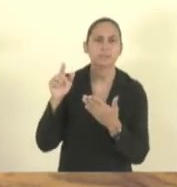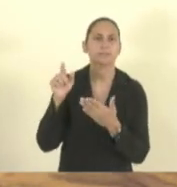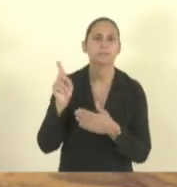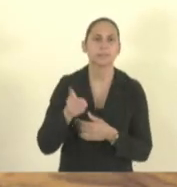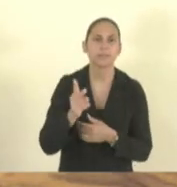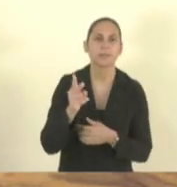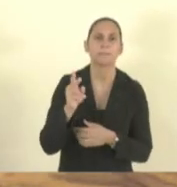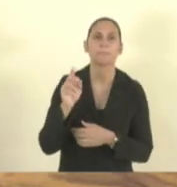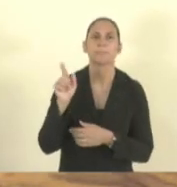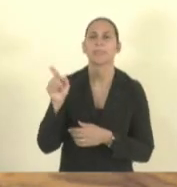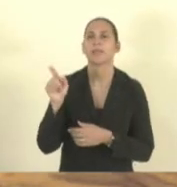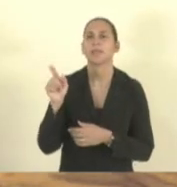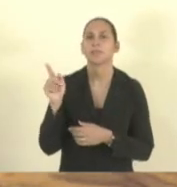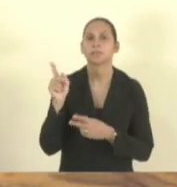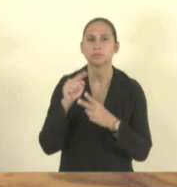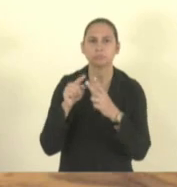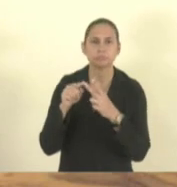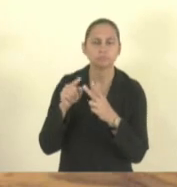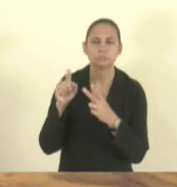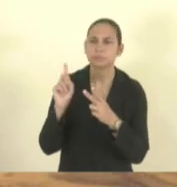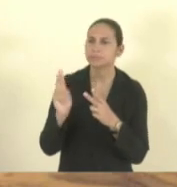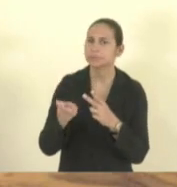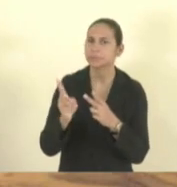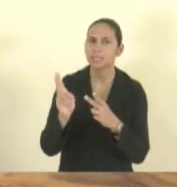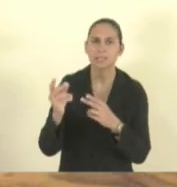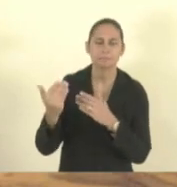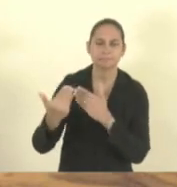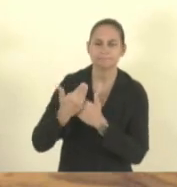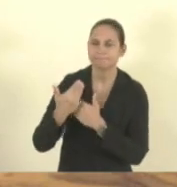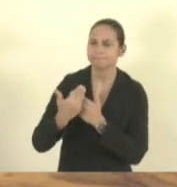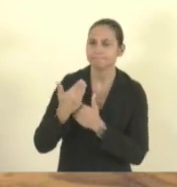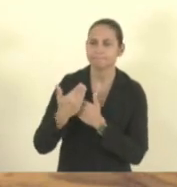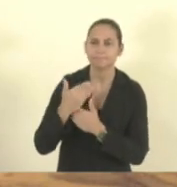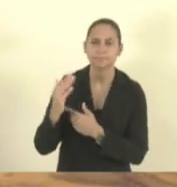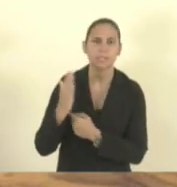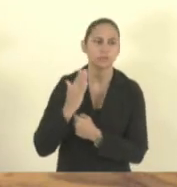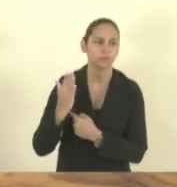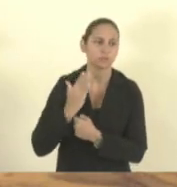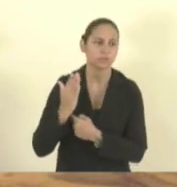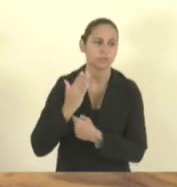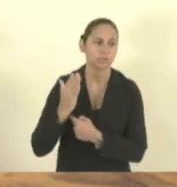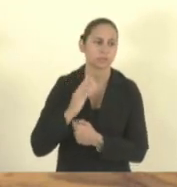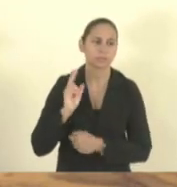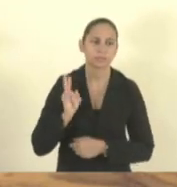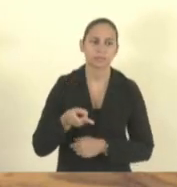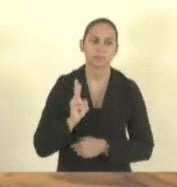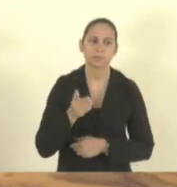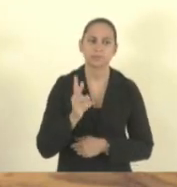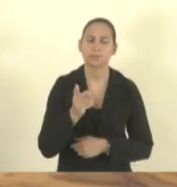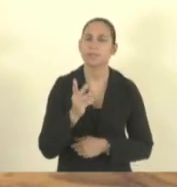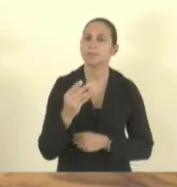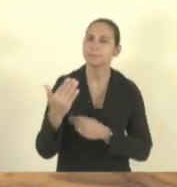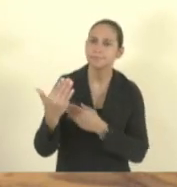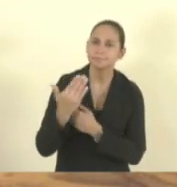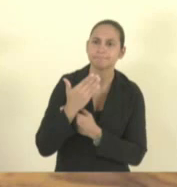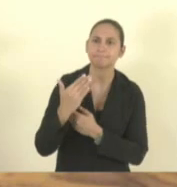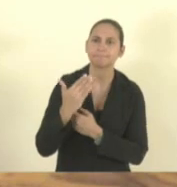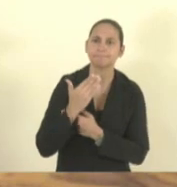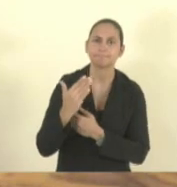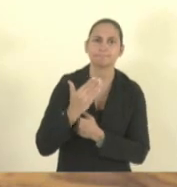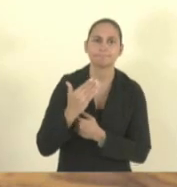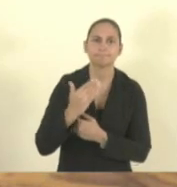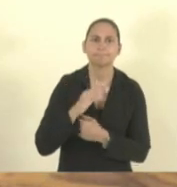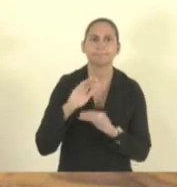sempre nos recebeu, sempre tentou acertar a situação das escolas